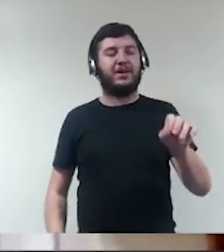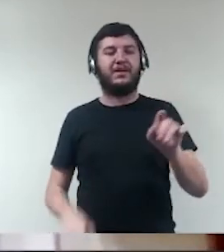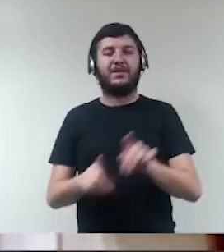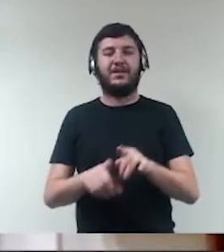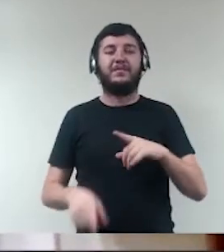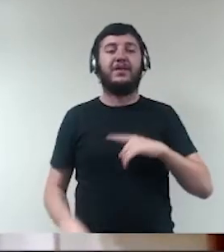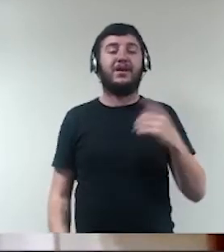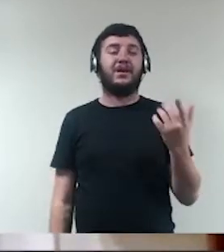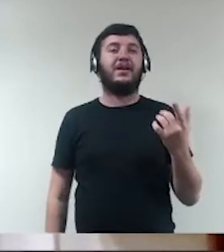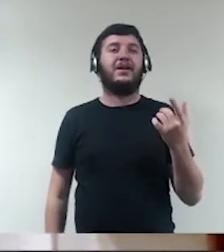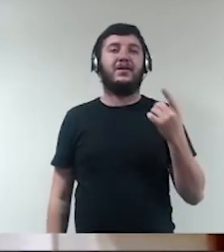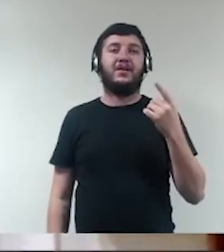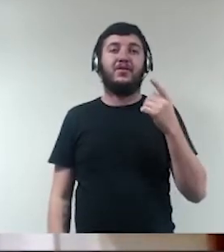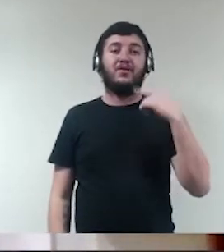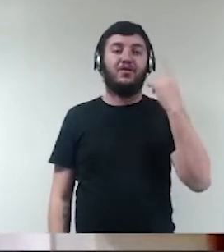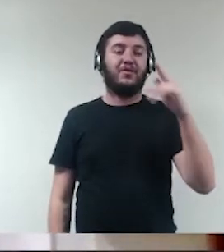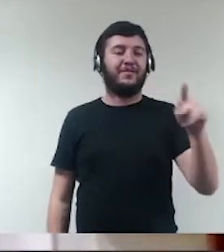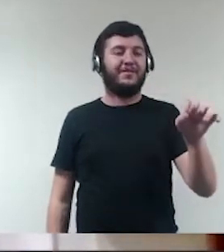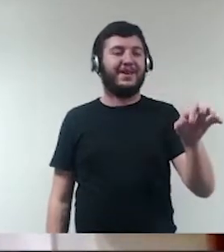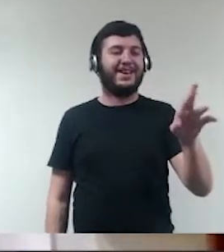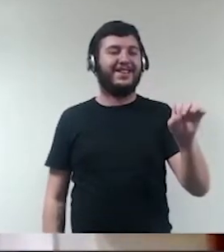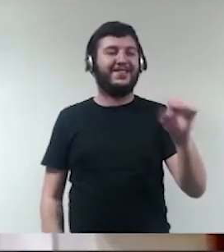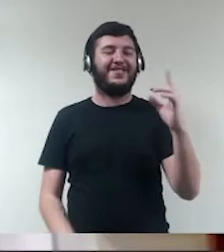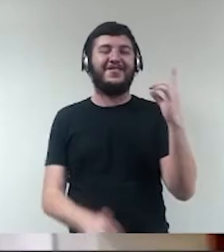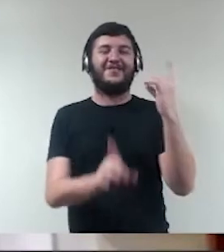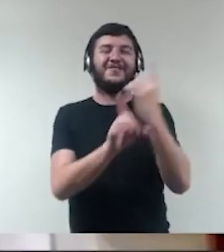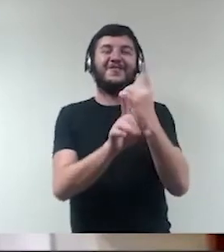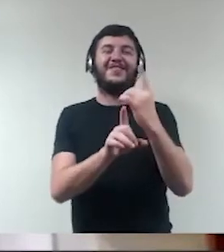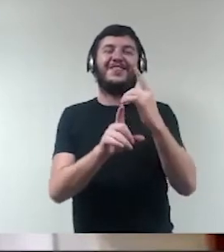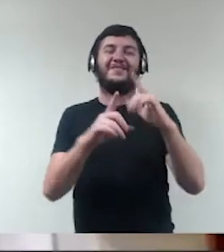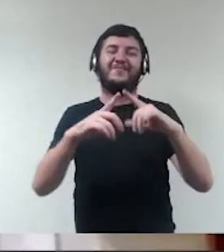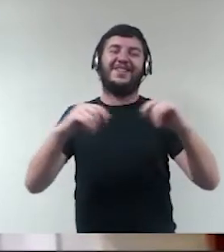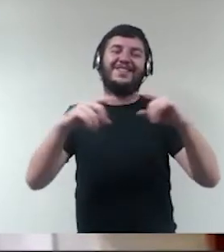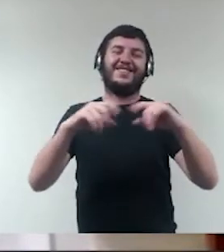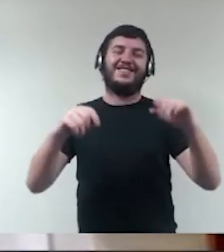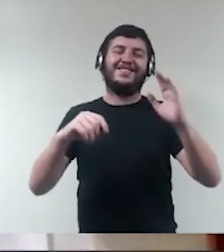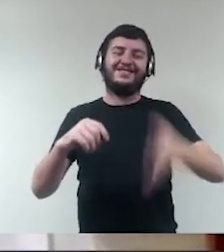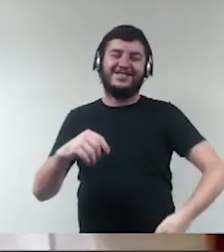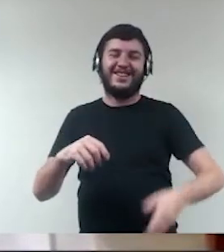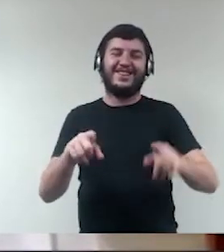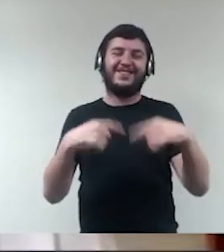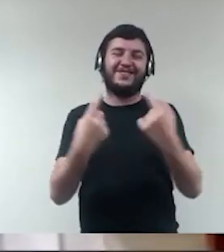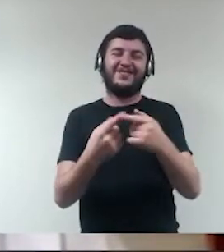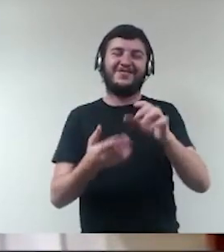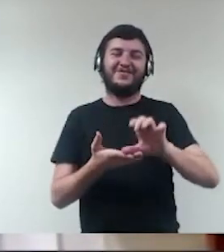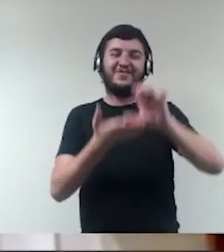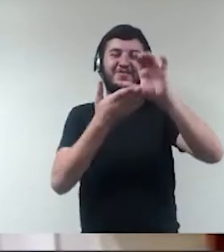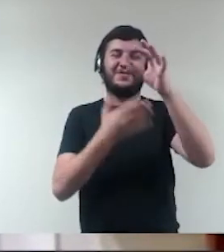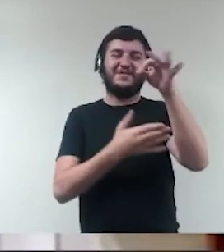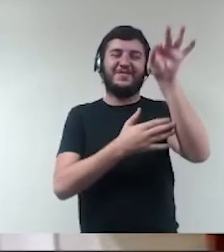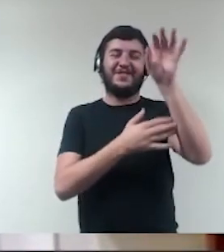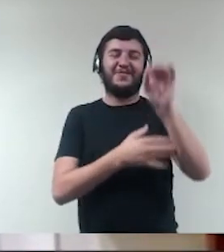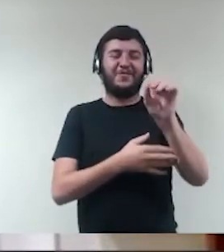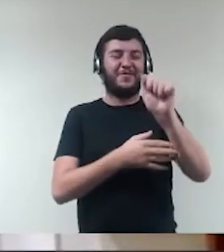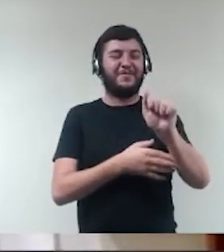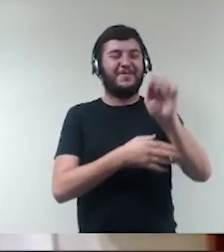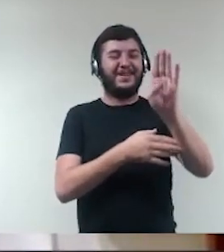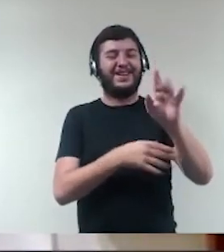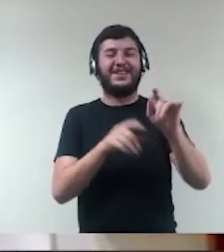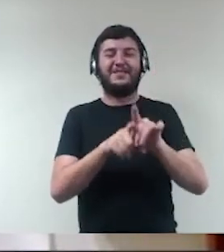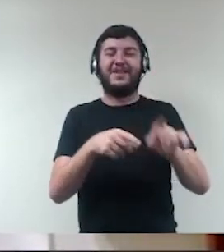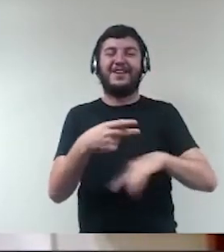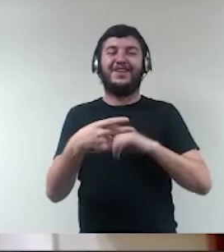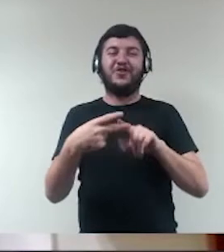viu em Brasília algumas vezes aí nas reuniões do Conselho Federal do AB. Doutor João foi muito